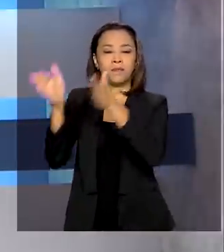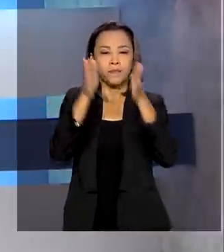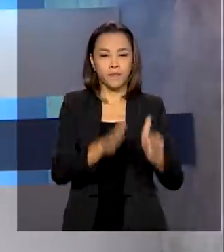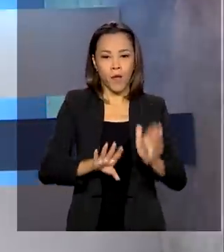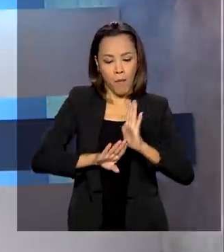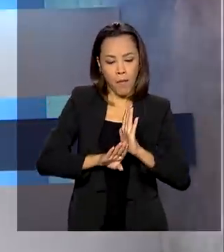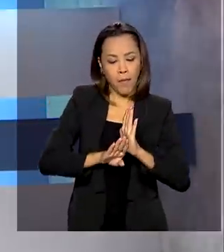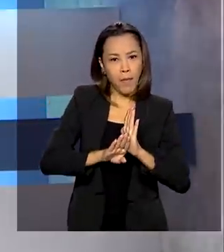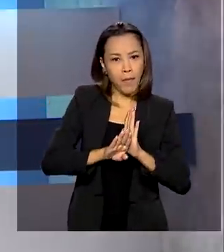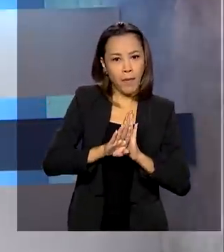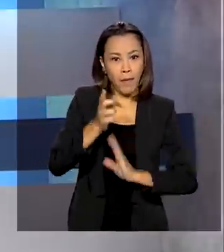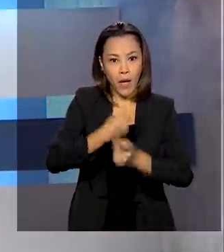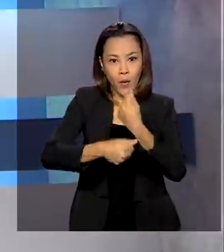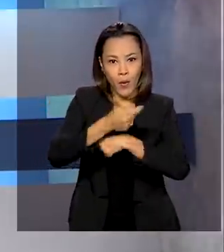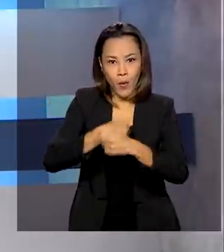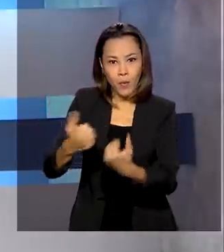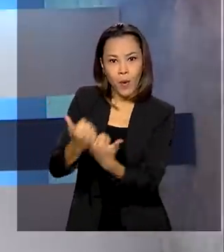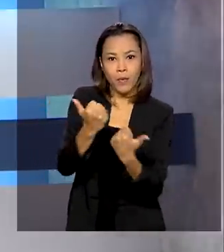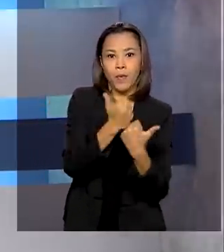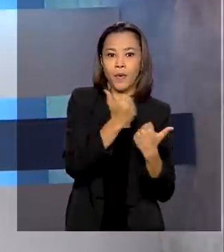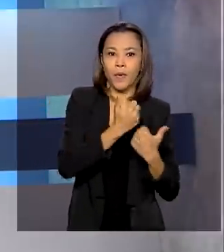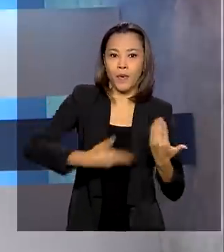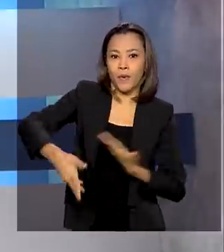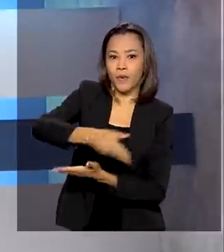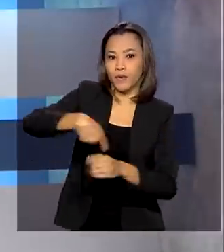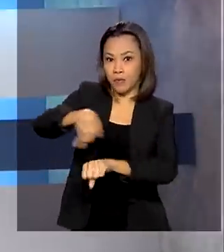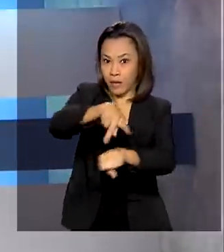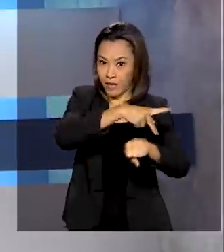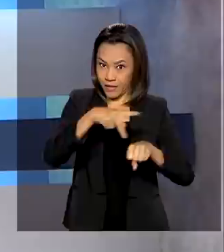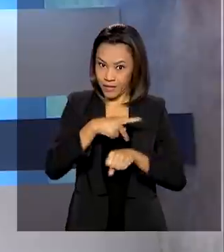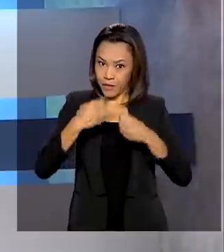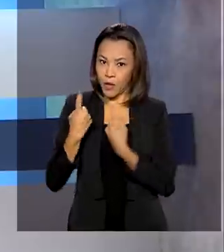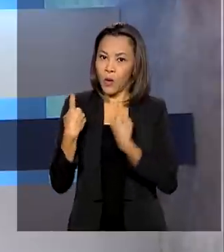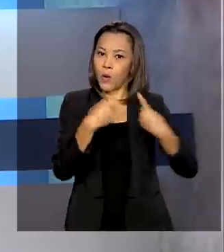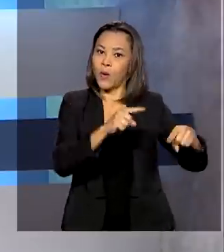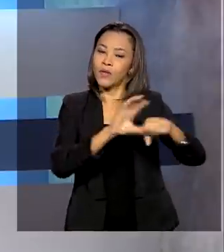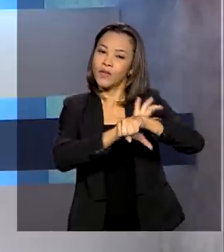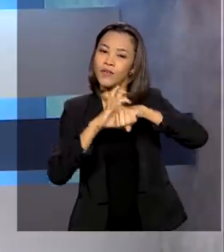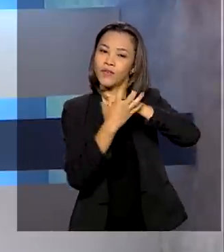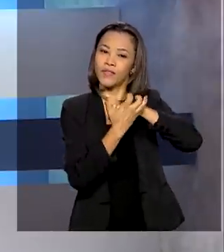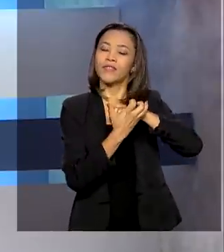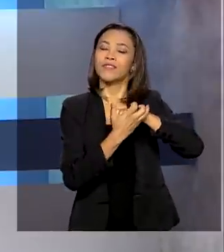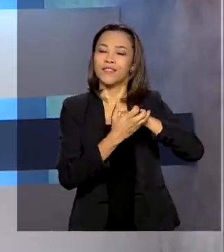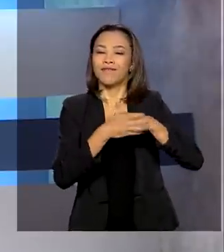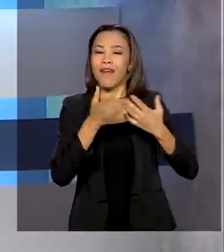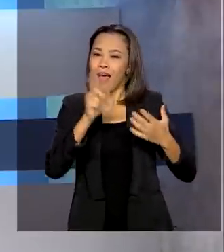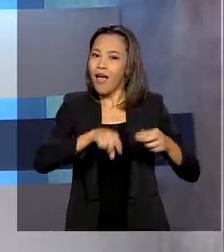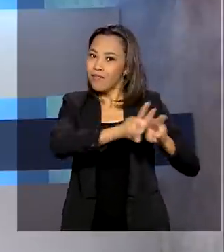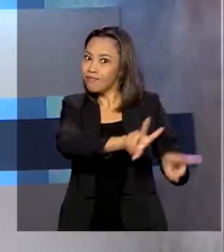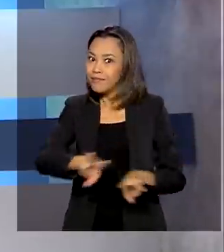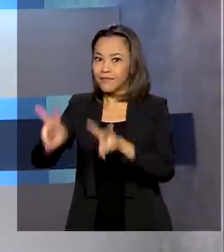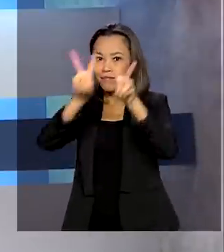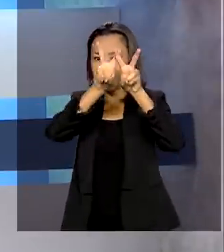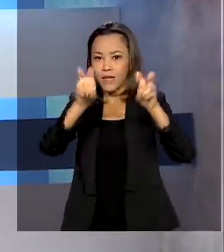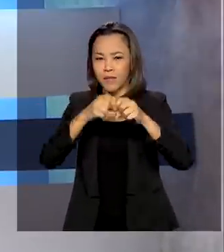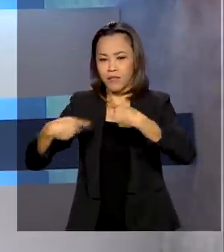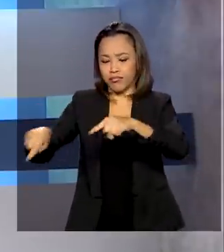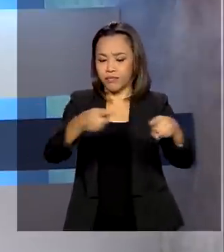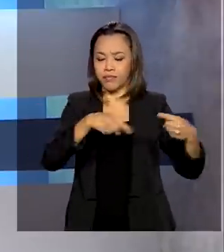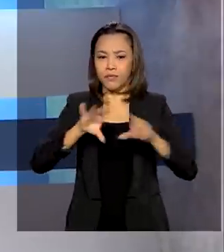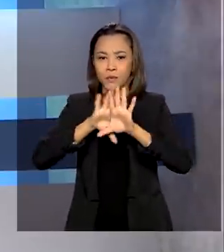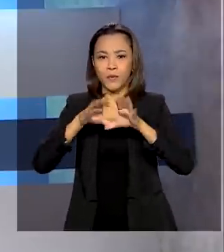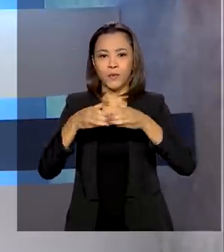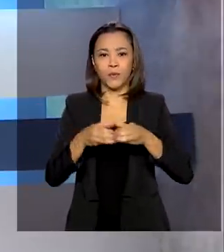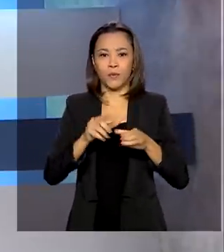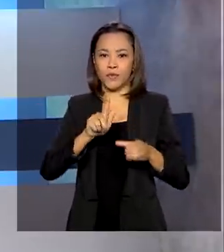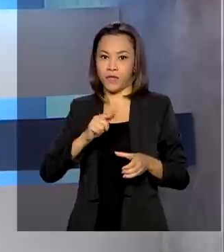econômico e cooperação dos países no enfrentamento à Covid-19 foram os principais temas em debate na reunião da cúpula do